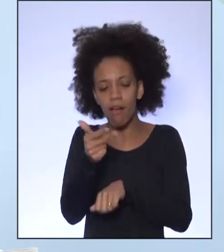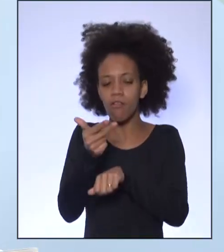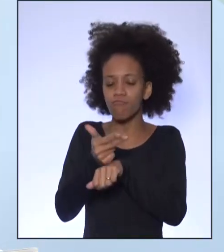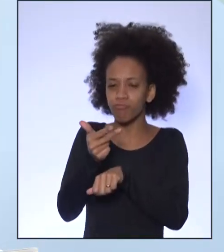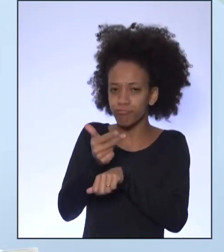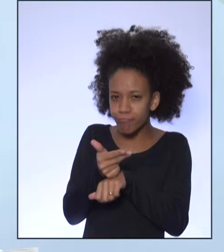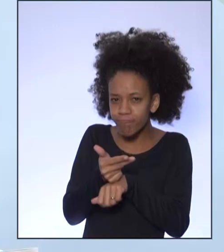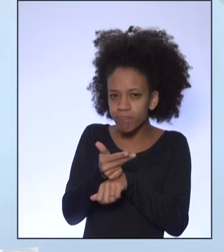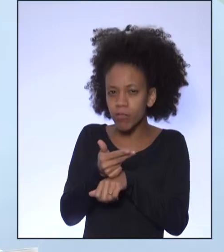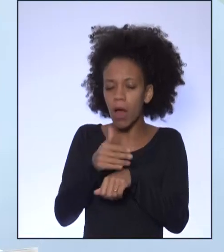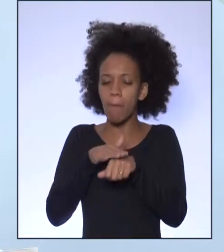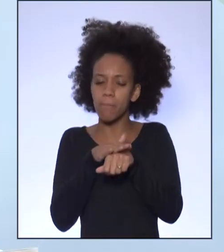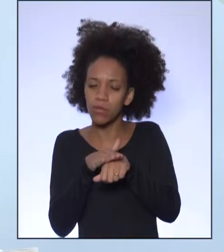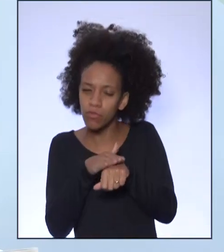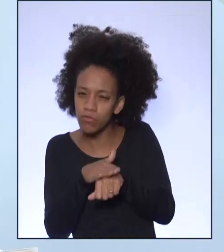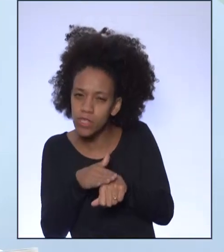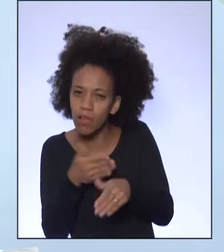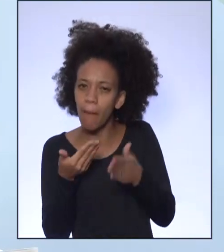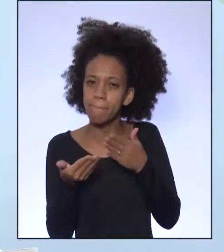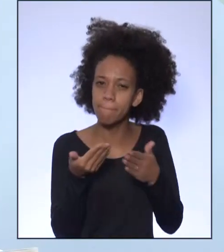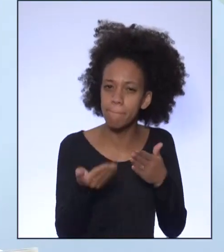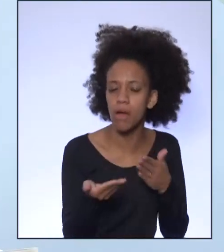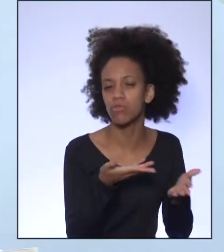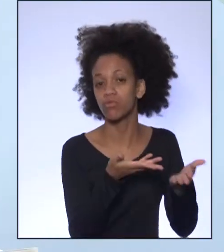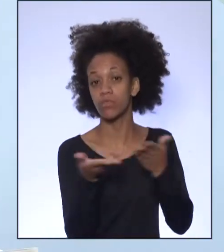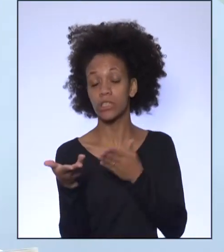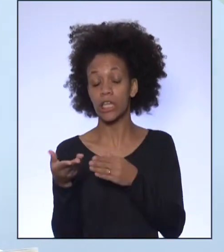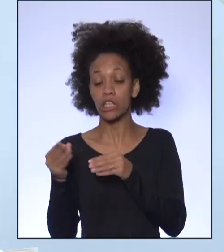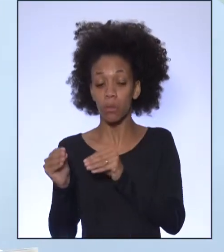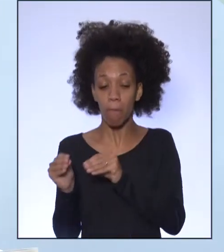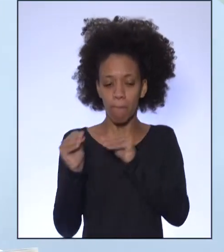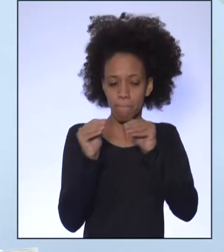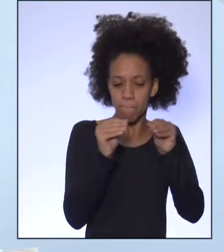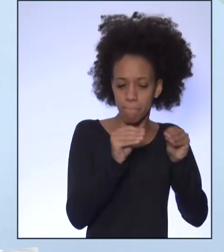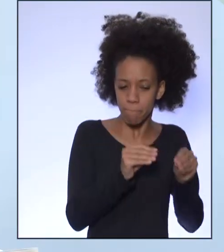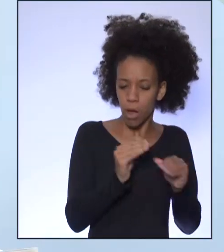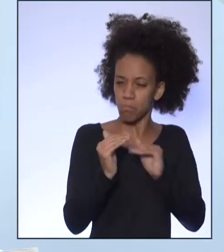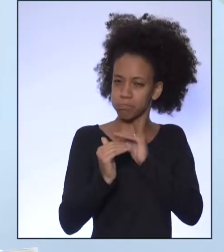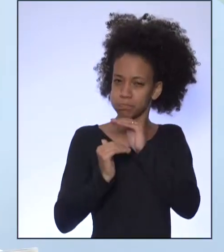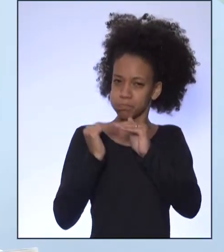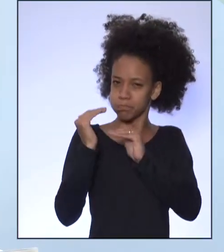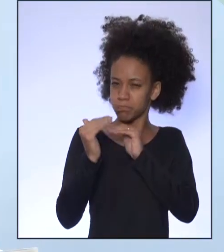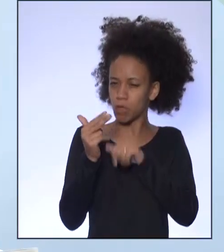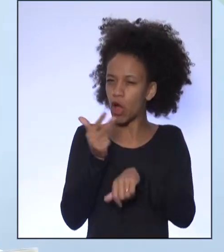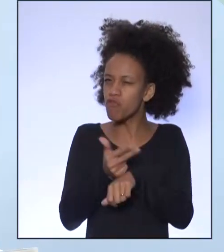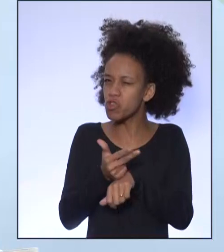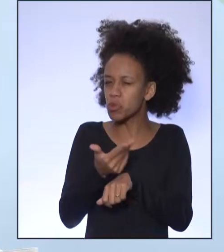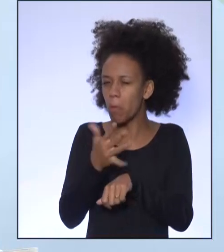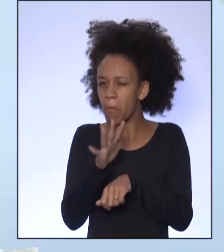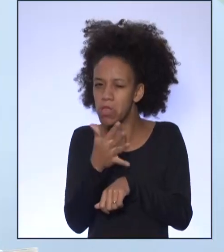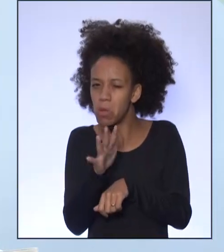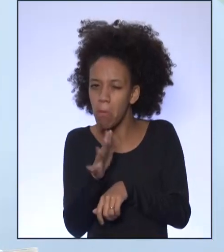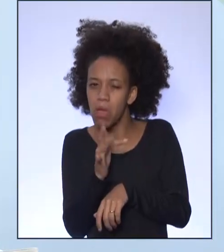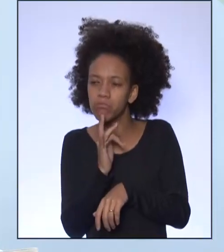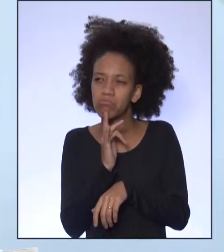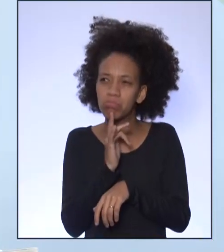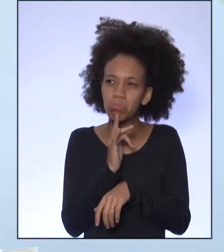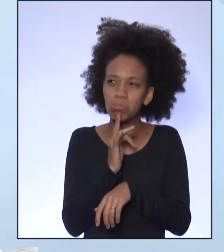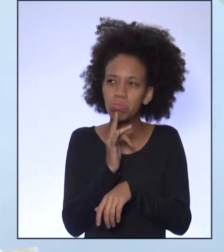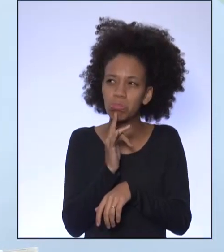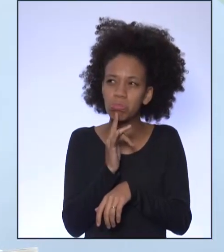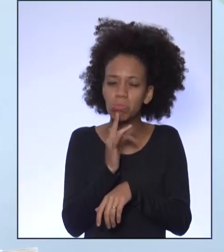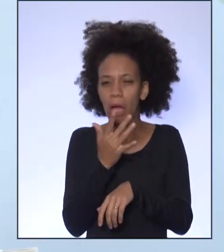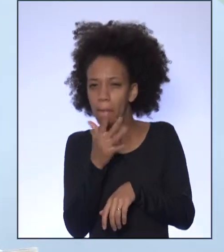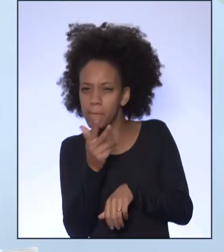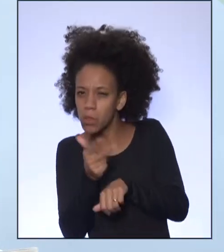conversar com vocês um pouquinho sobre o processo migratório. O vídeo tem uma duração de